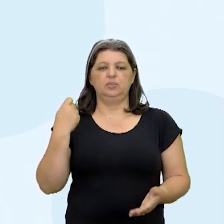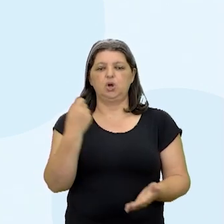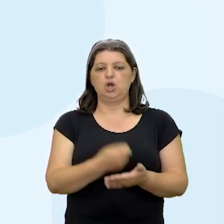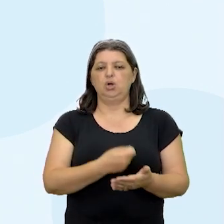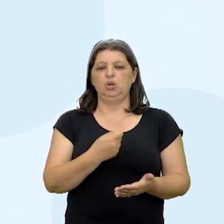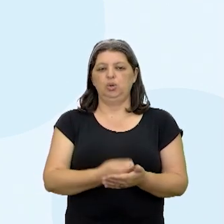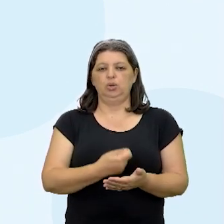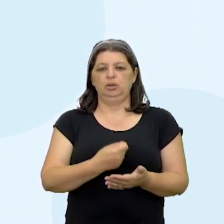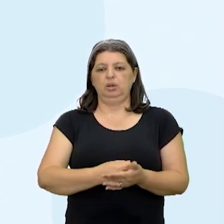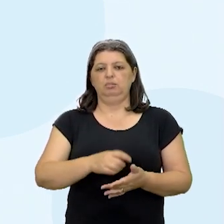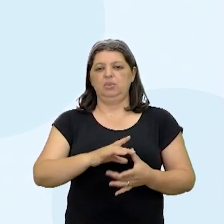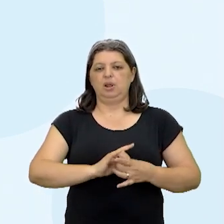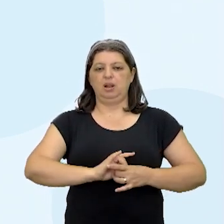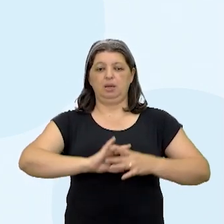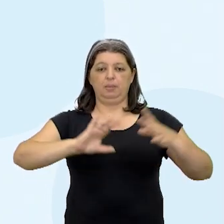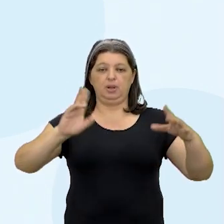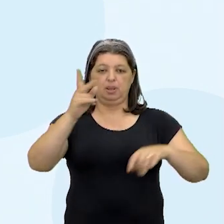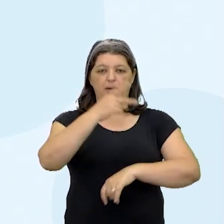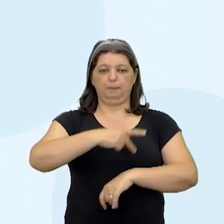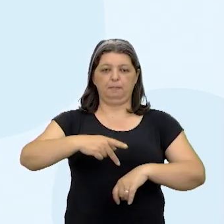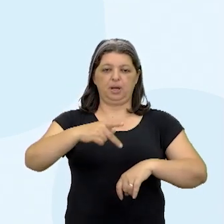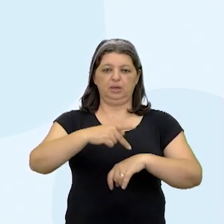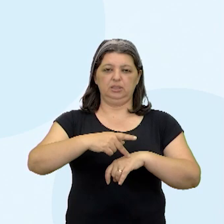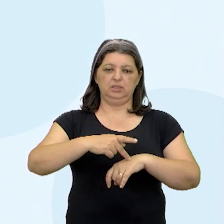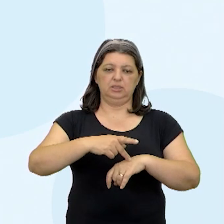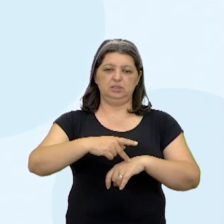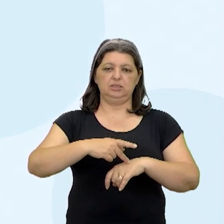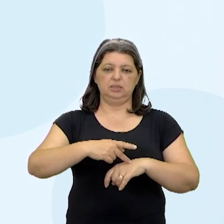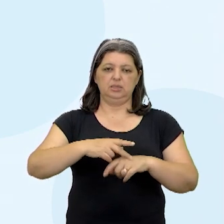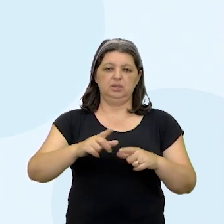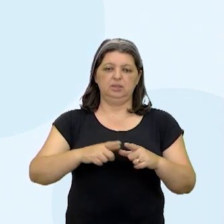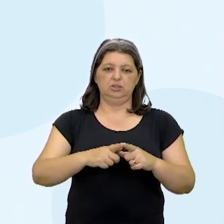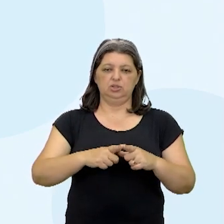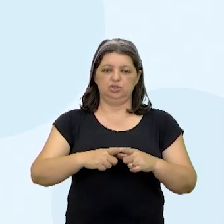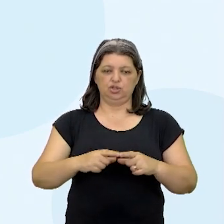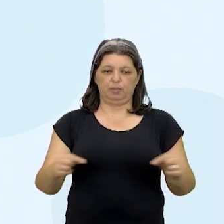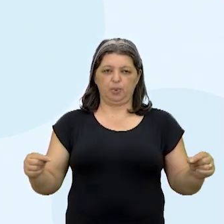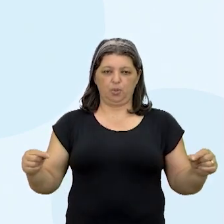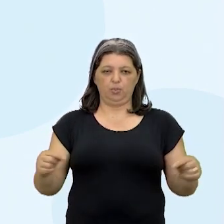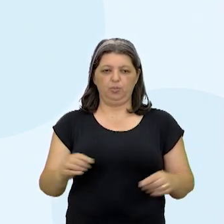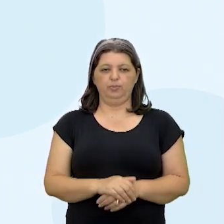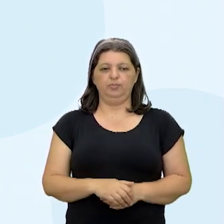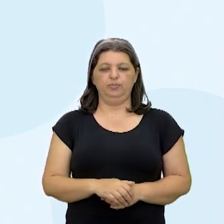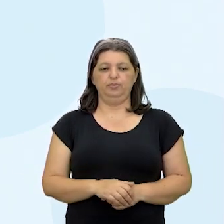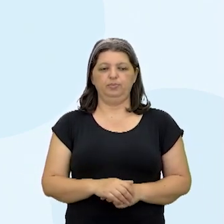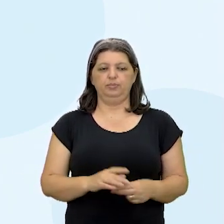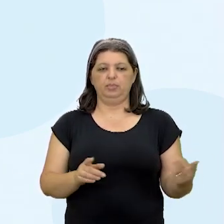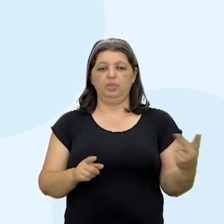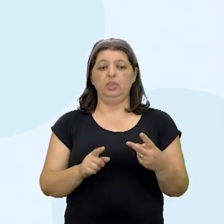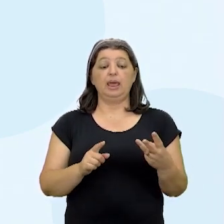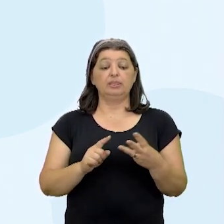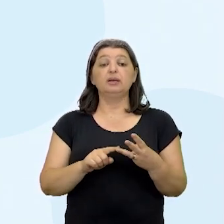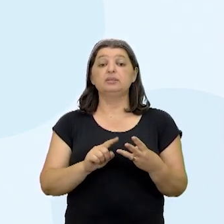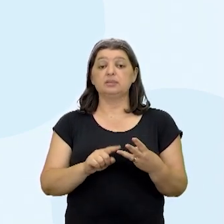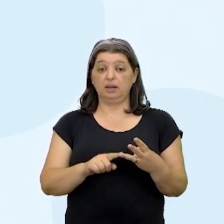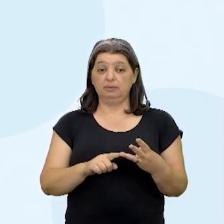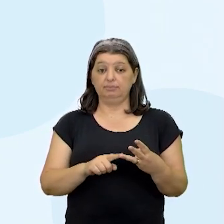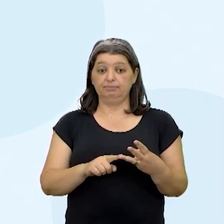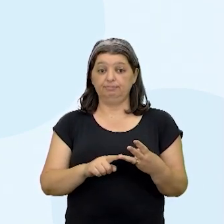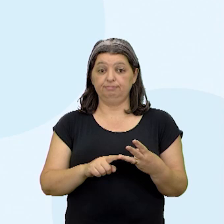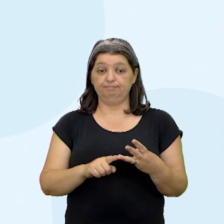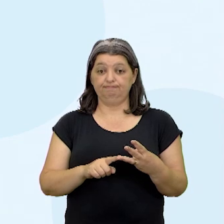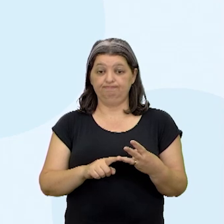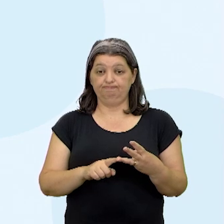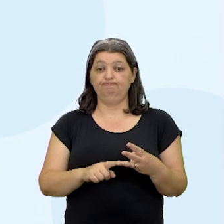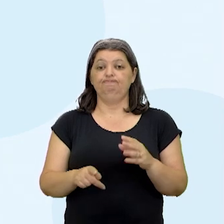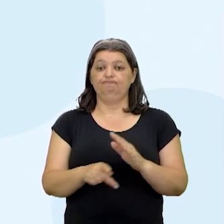meu país dos japoneses. Agora ficou mais fácil, hein, Gibá? Aí. Agora ficou mais fácil. Segunda dica que entregou. E agora? Me envolvi